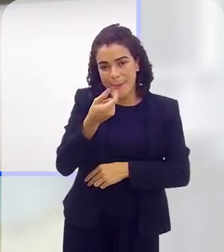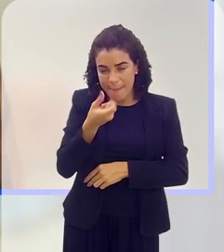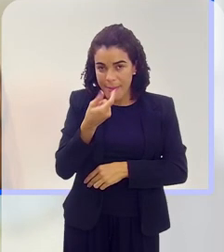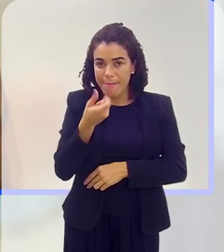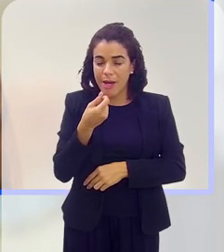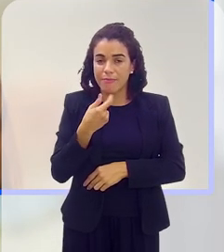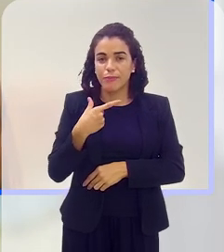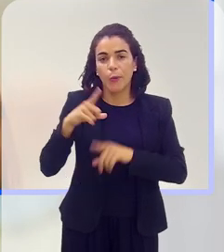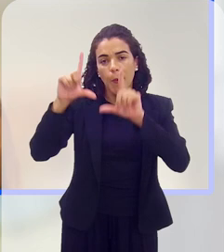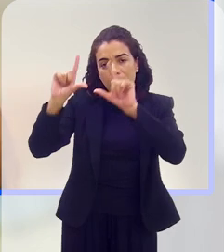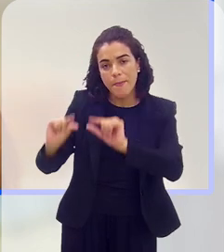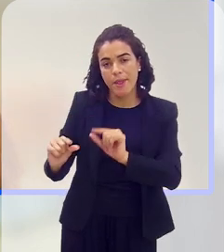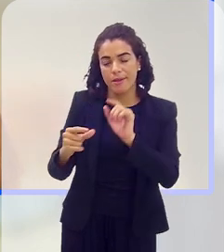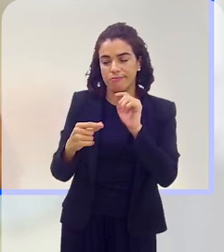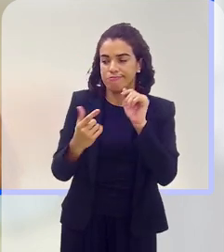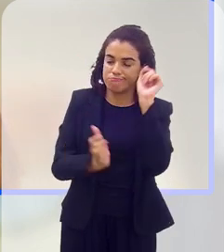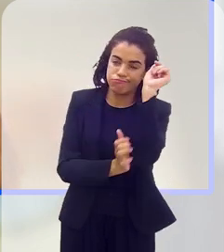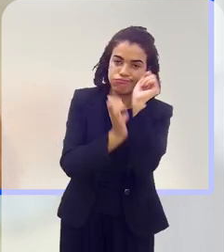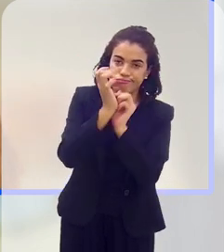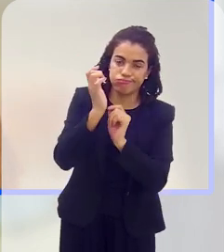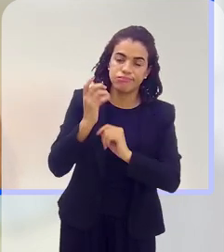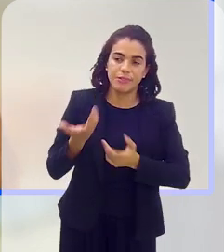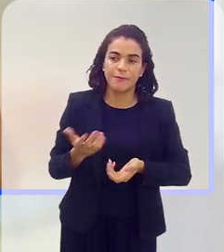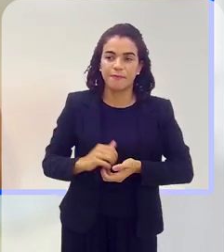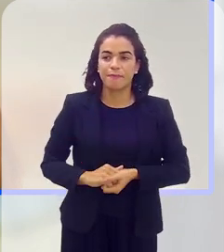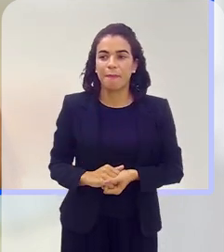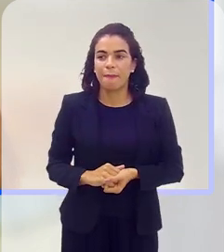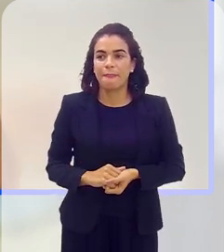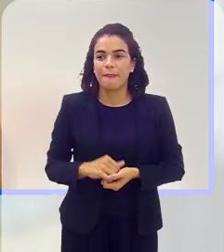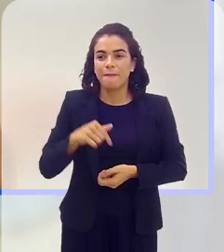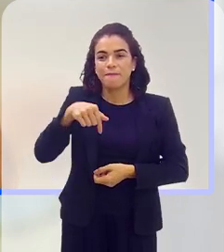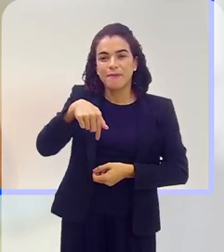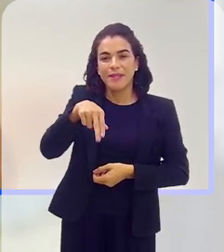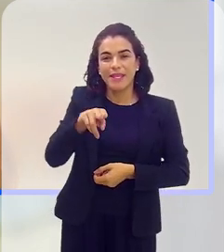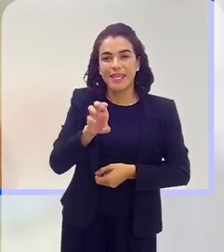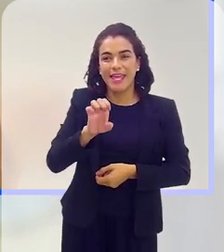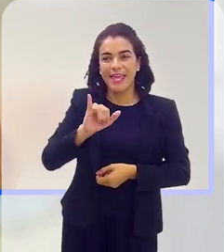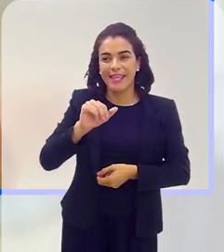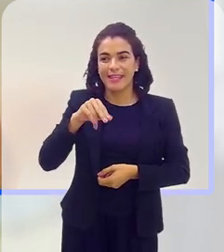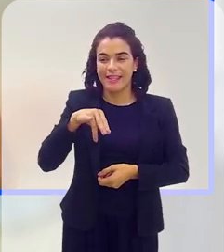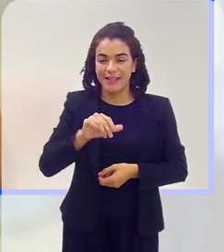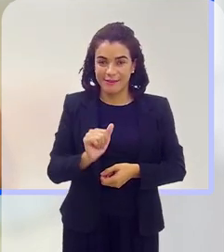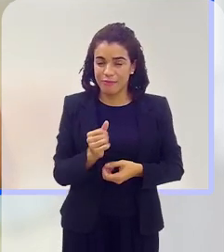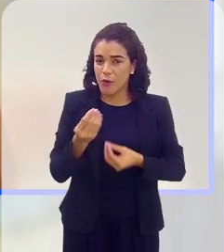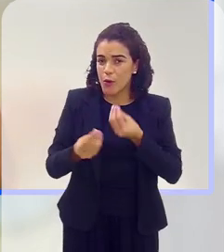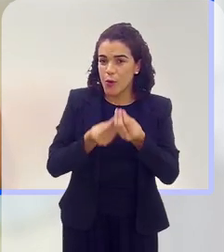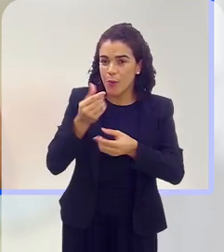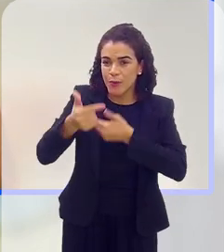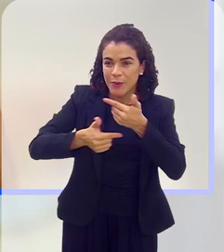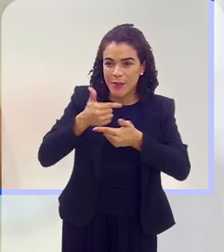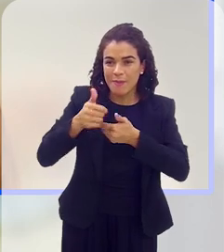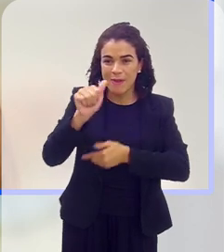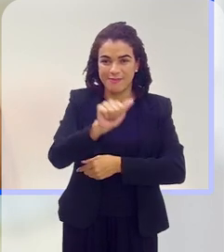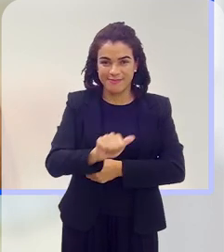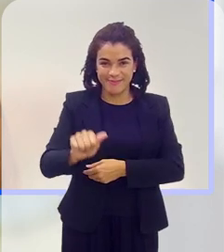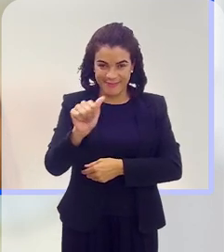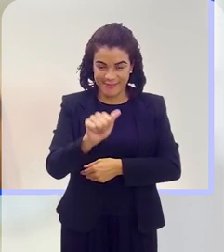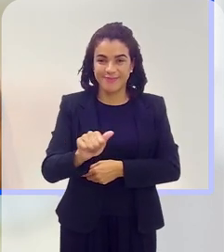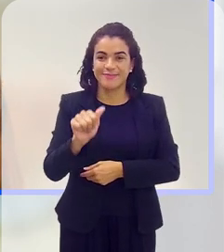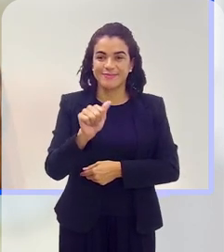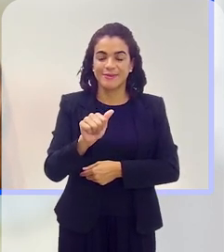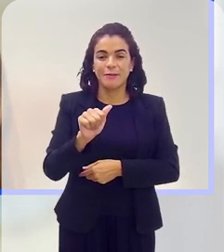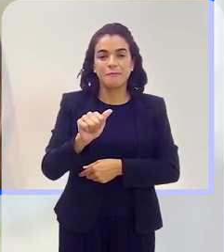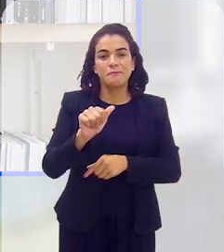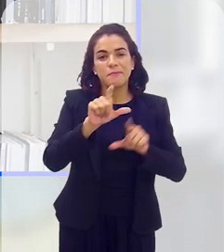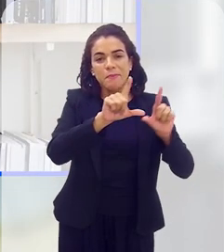com menos burocracia, vamos dizer assim. Kenia, em que pé está o trabalho aí da associação, né,